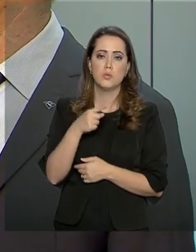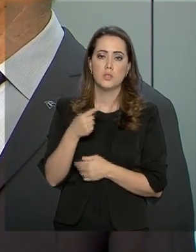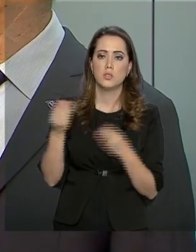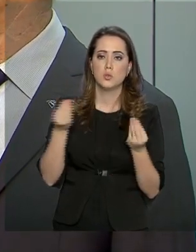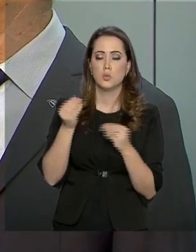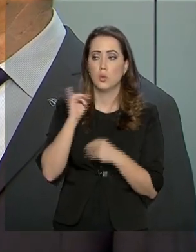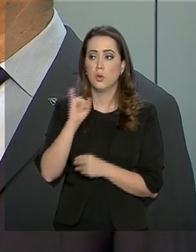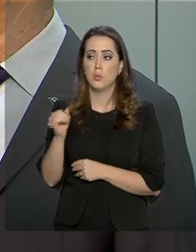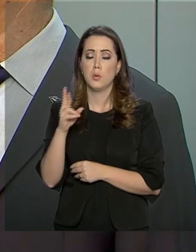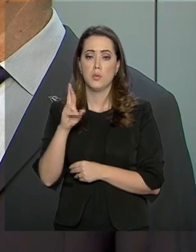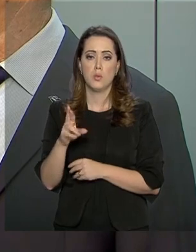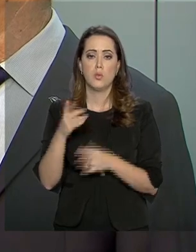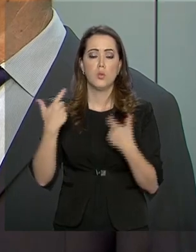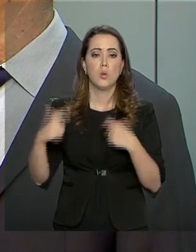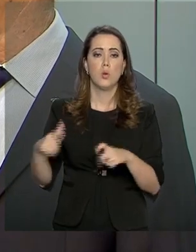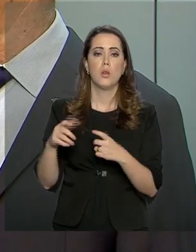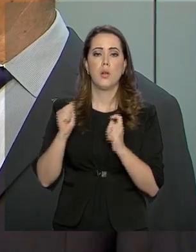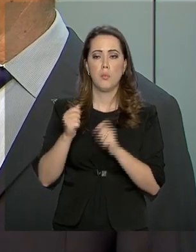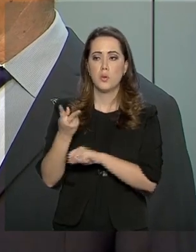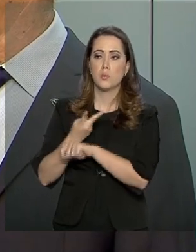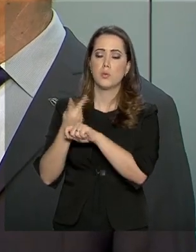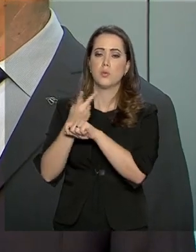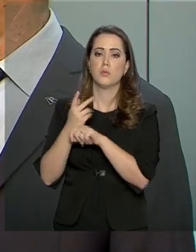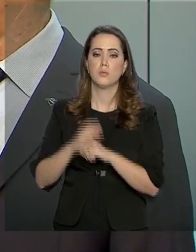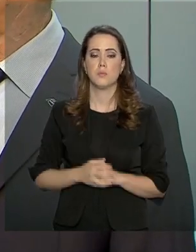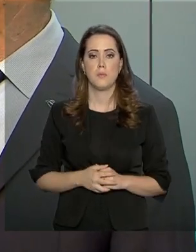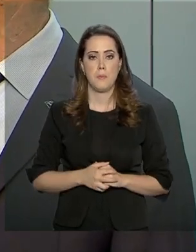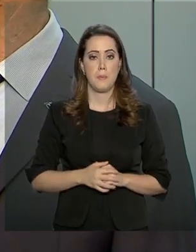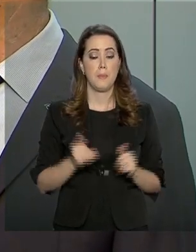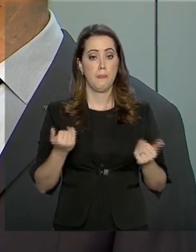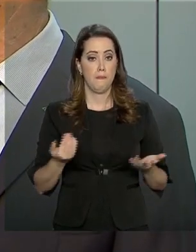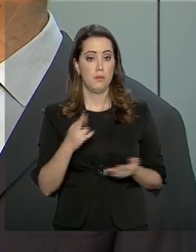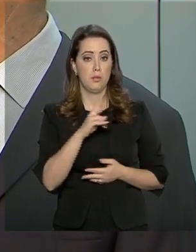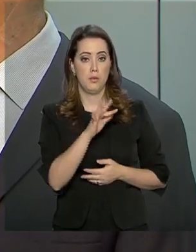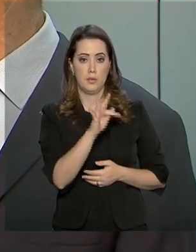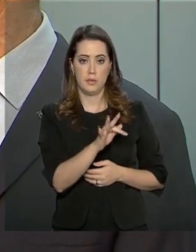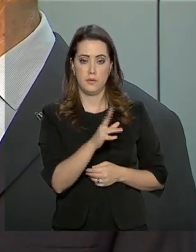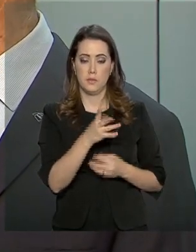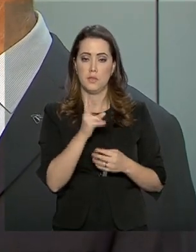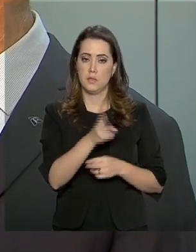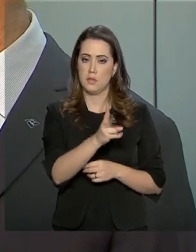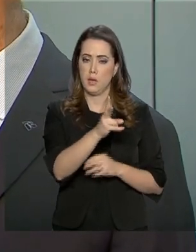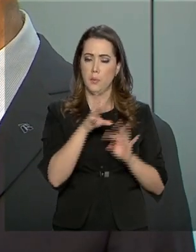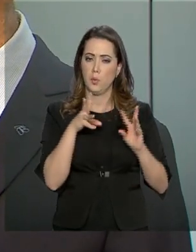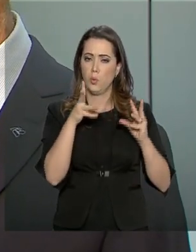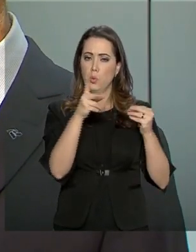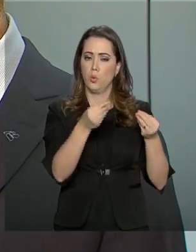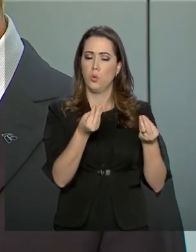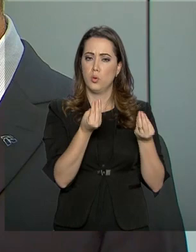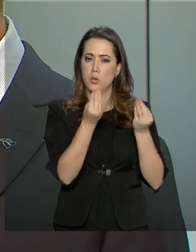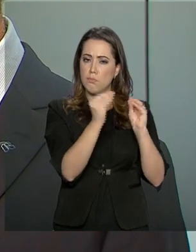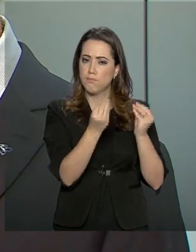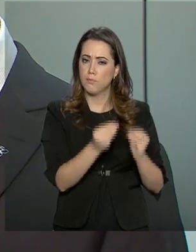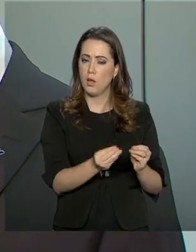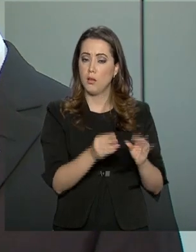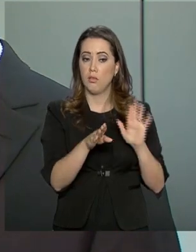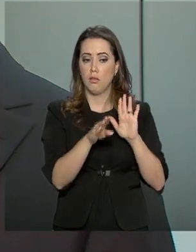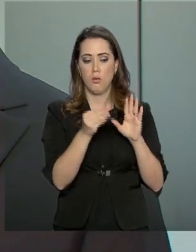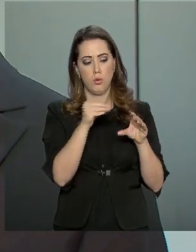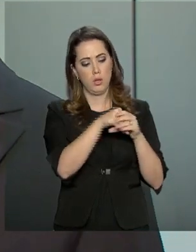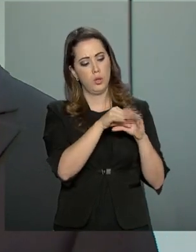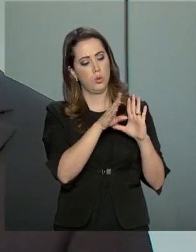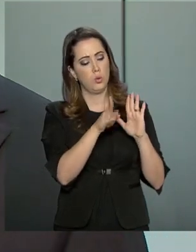a respeito da declaração, onde pode procurar? Bom, a Receita procura colocar todas essas informações no programa.